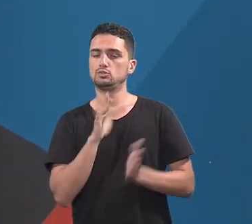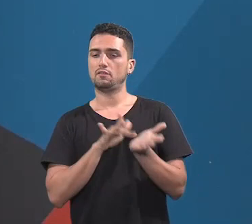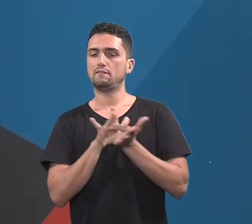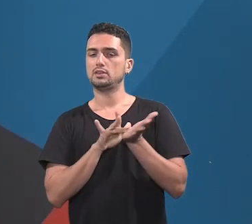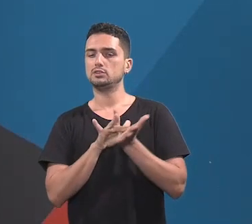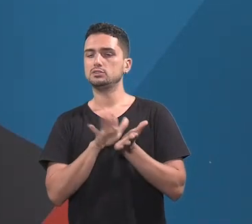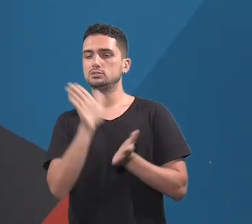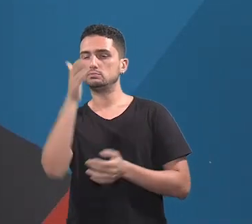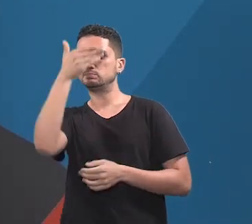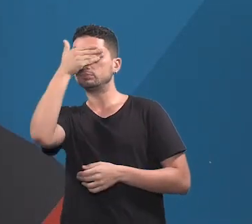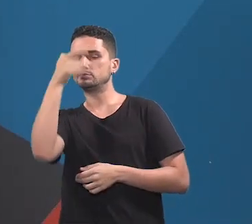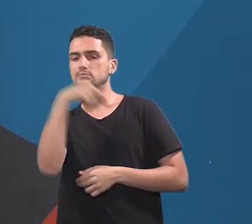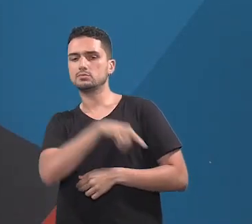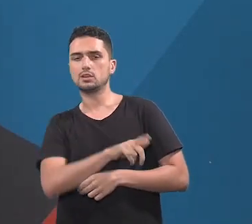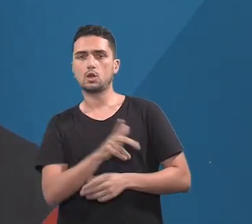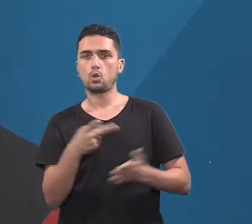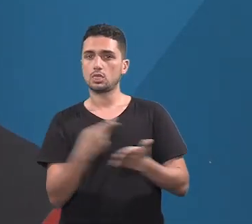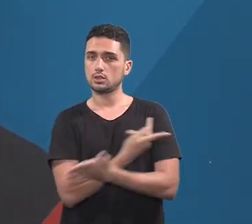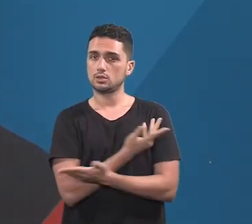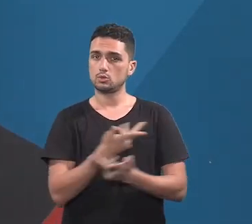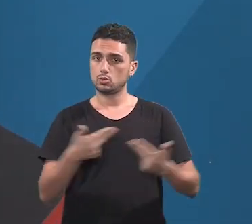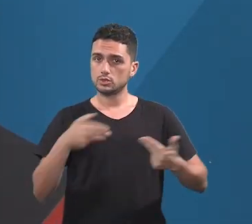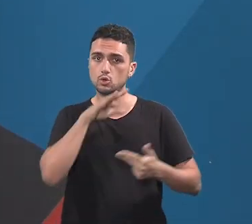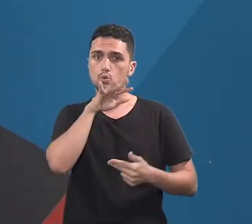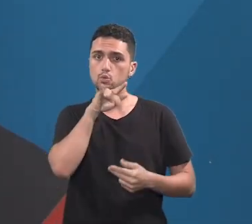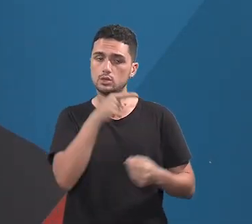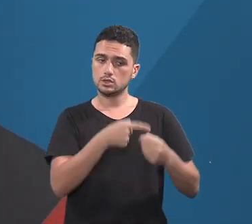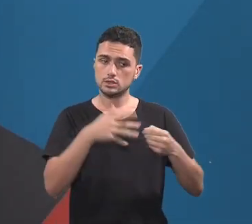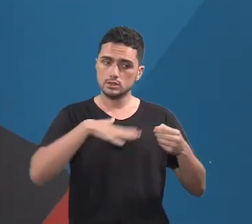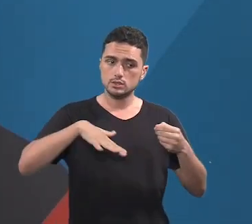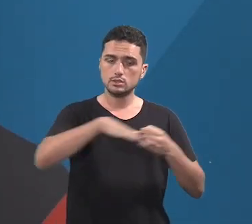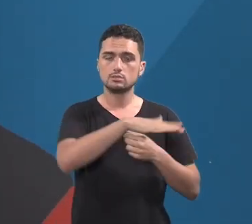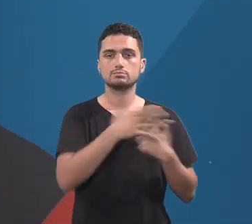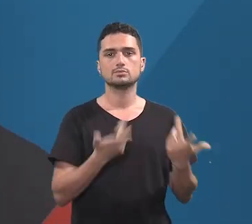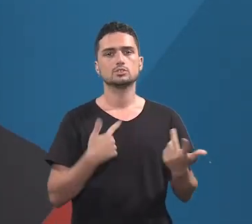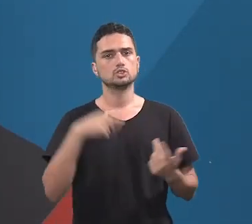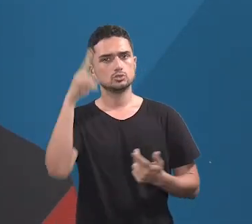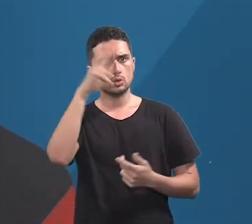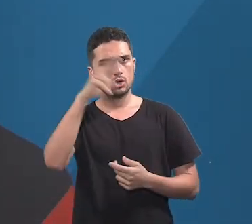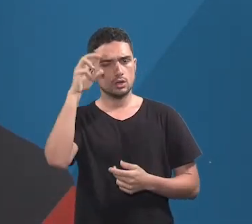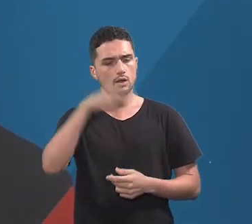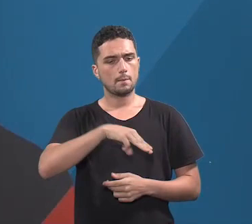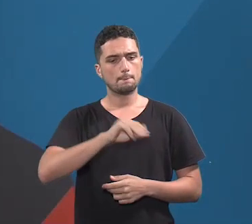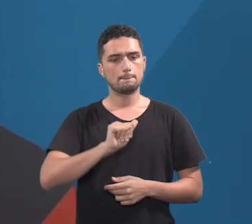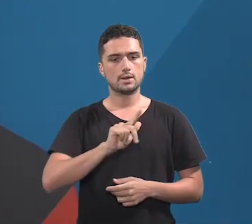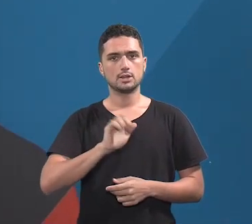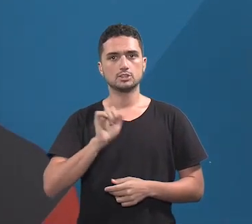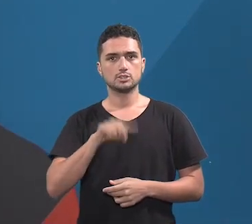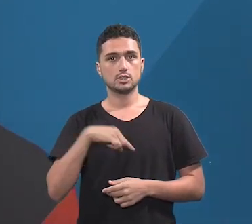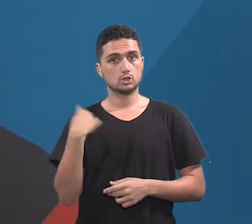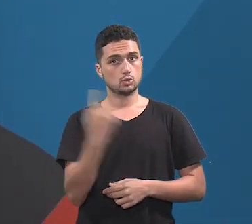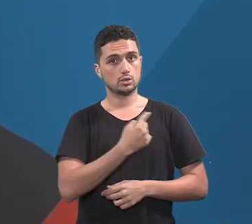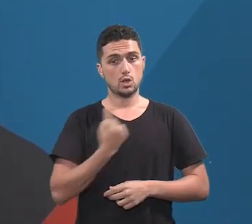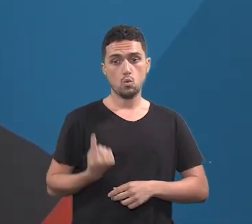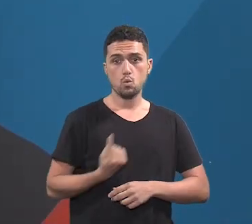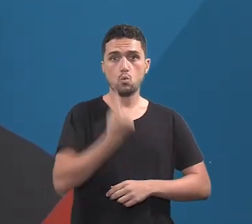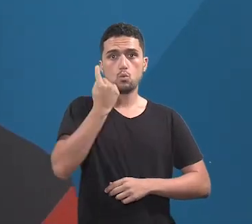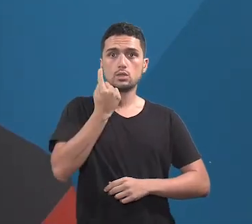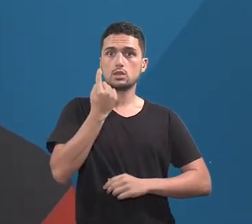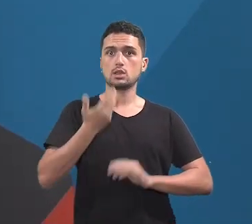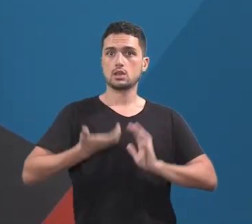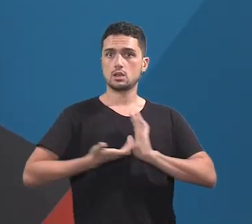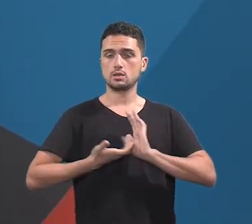vedados, fechados, diante de tanta coisa ruim que estava acontecendo na cidade. Então, a gente foi para a história de Magé como a única Câmara